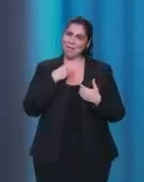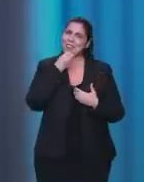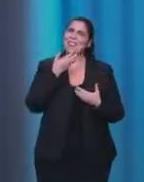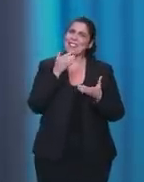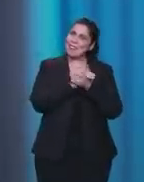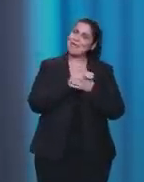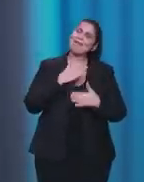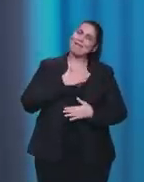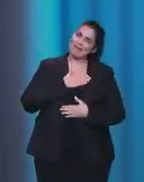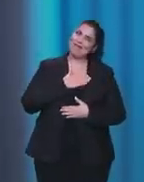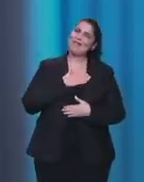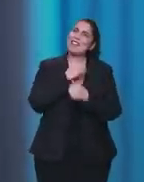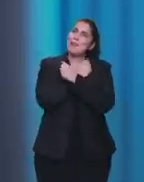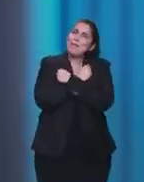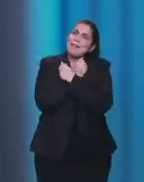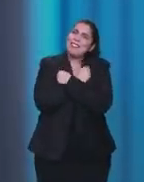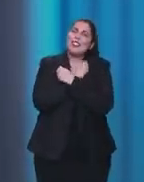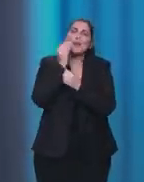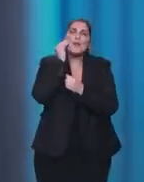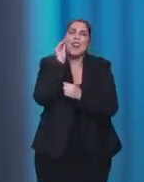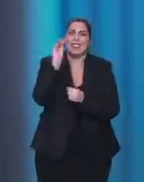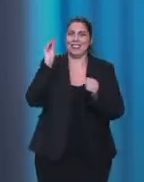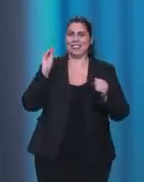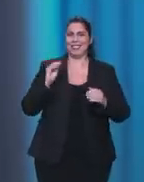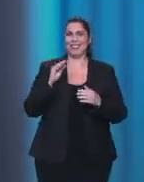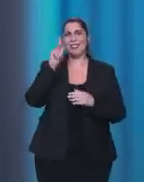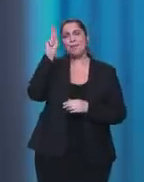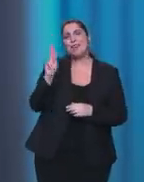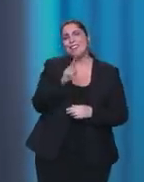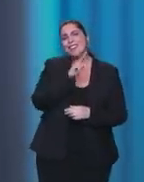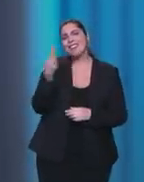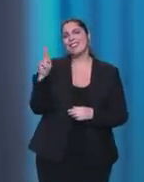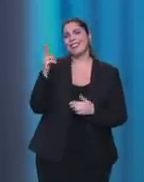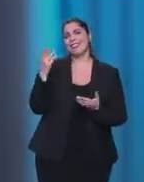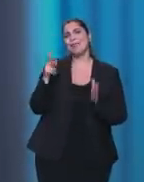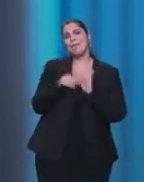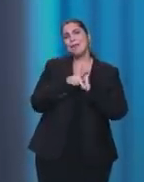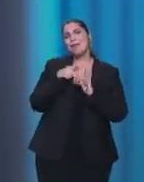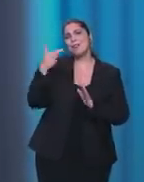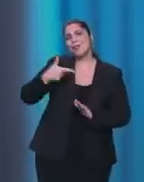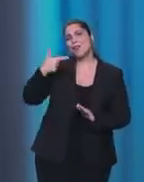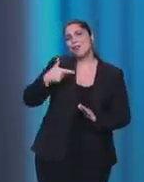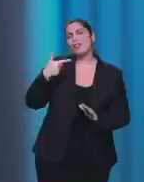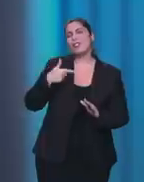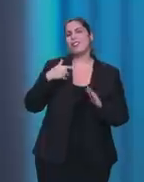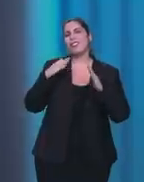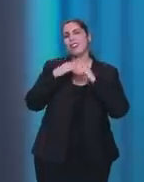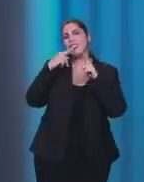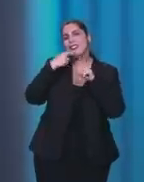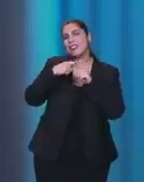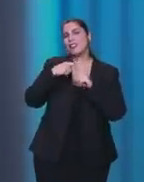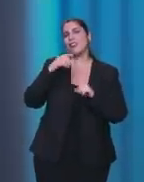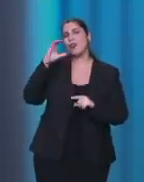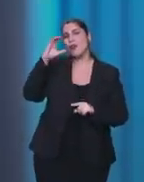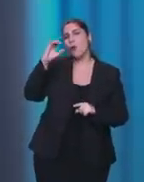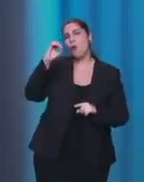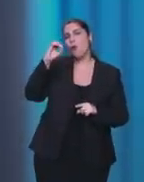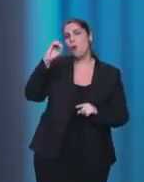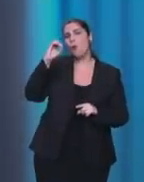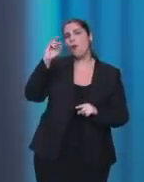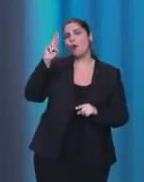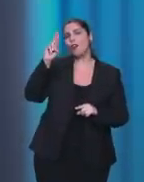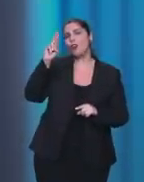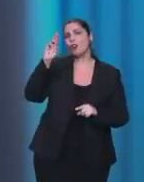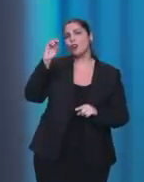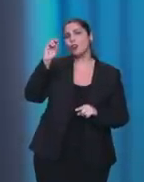senhor. O senhor sim, padre da segunda igreja sírio ortodoxa mais antiga desse país. Um